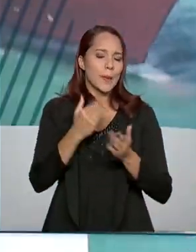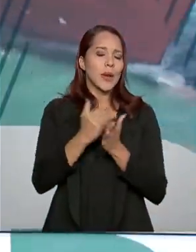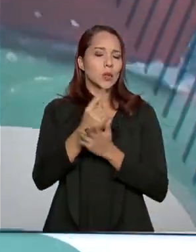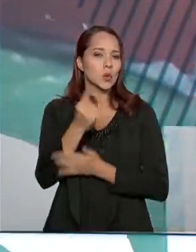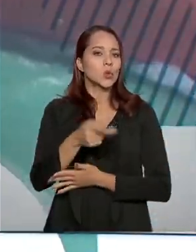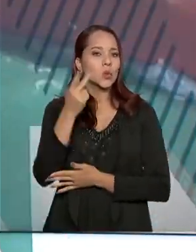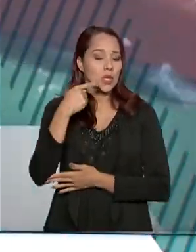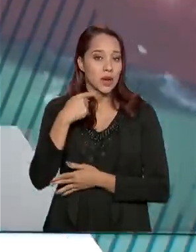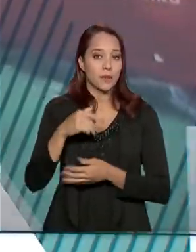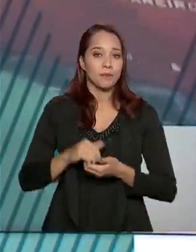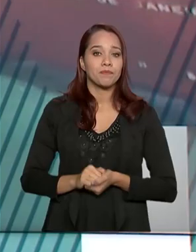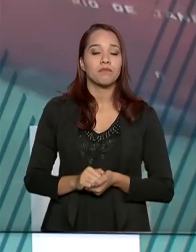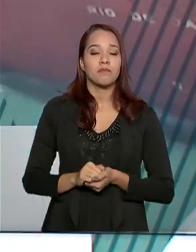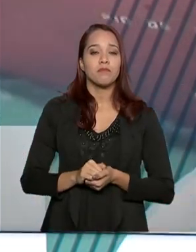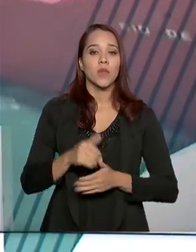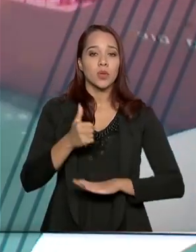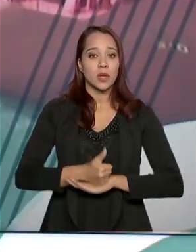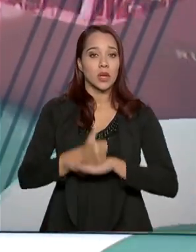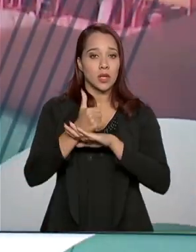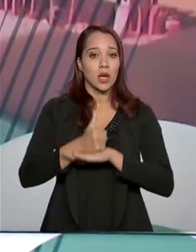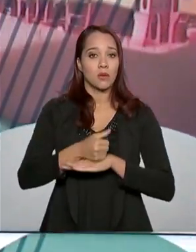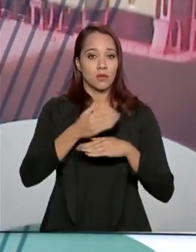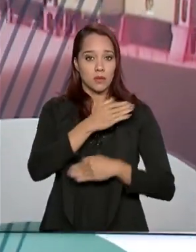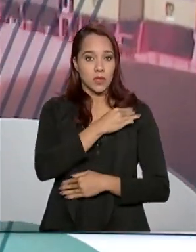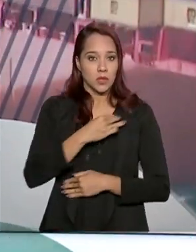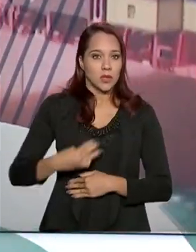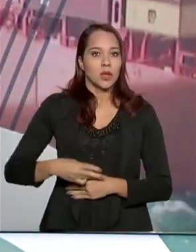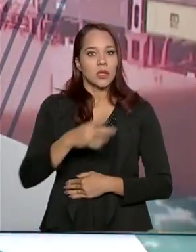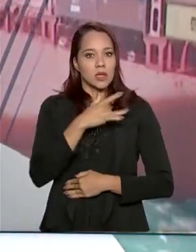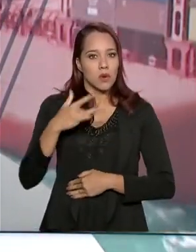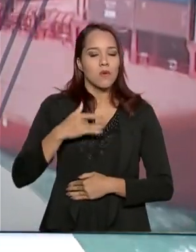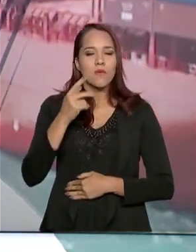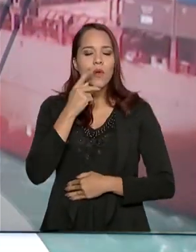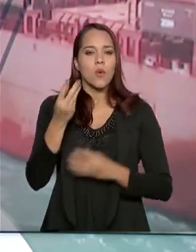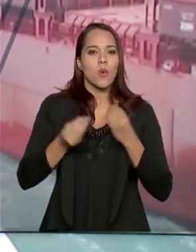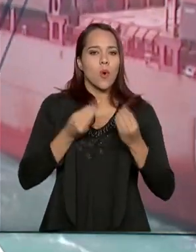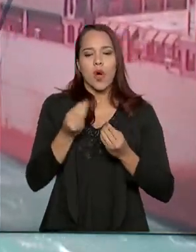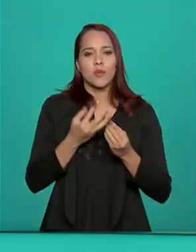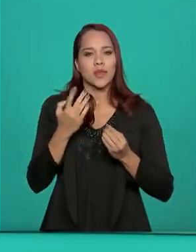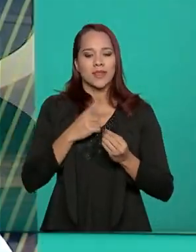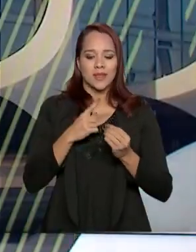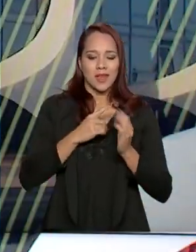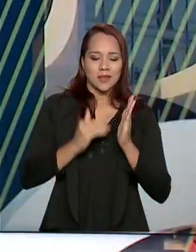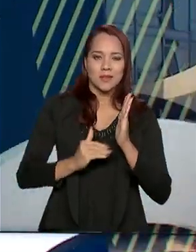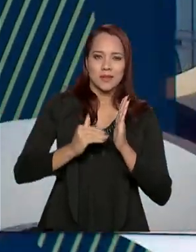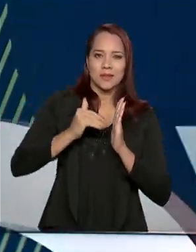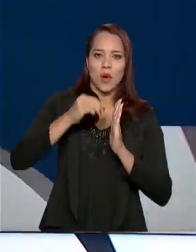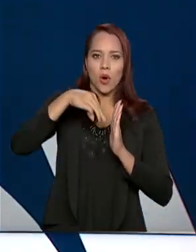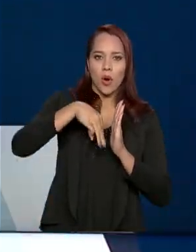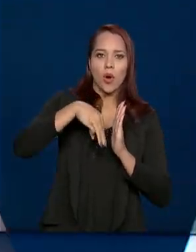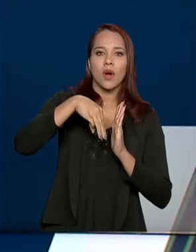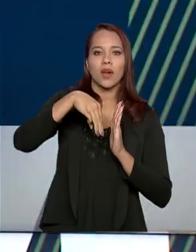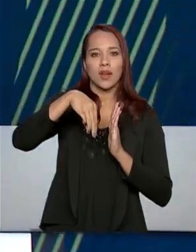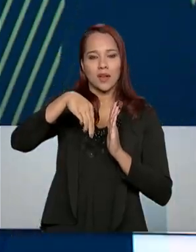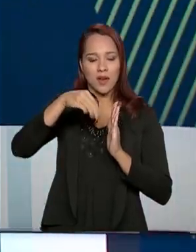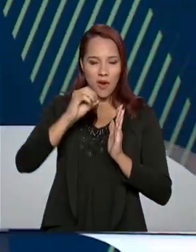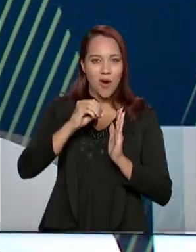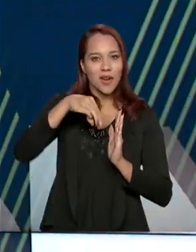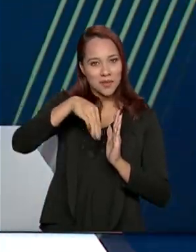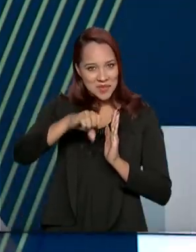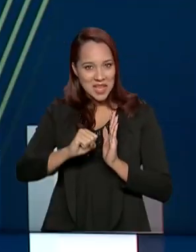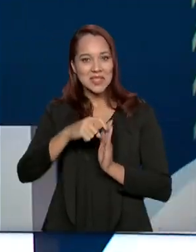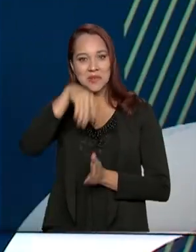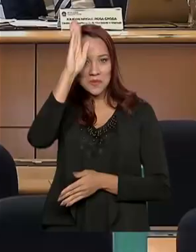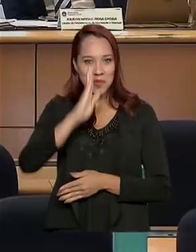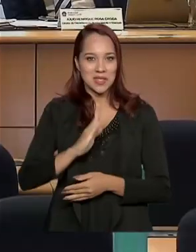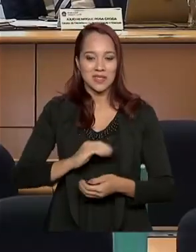de Vigilância em Saúde do Ministério da Saúde falou sobre o impacto dessa nova classificação da OMS no Brasil.